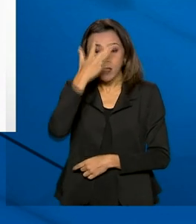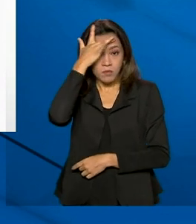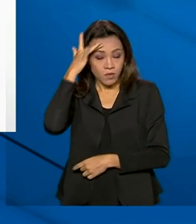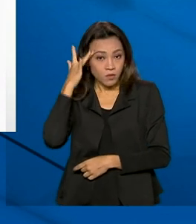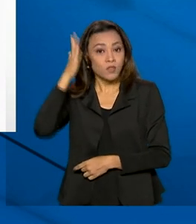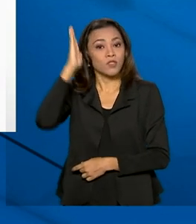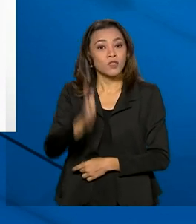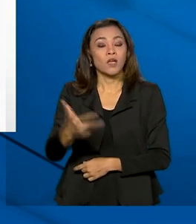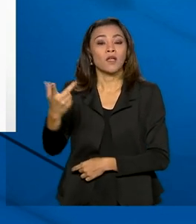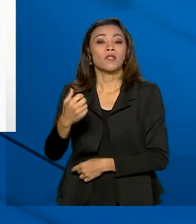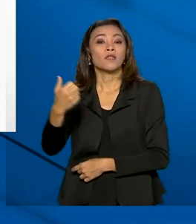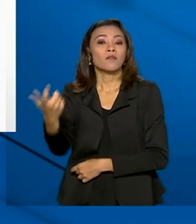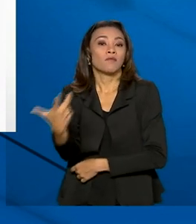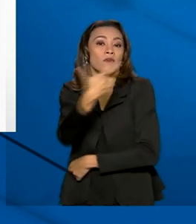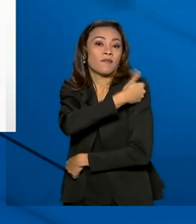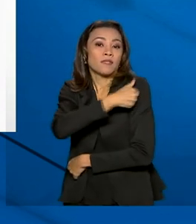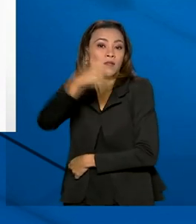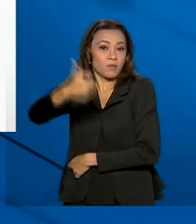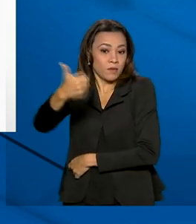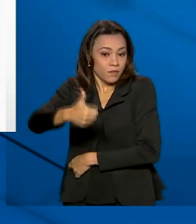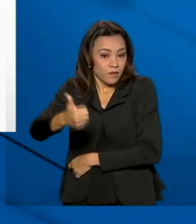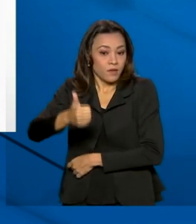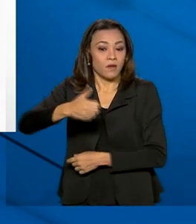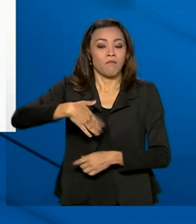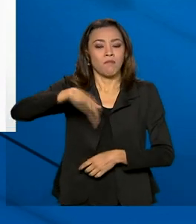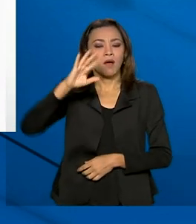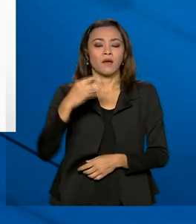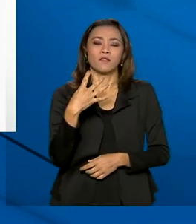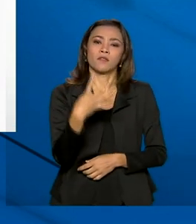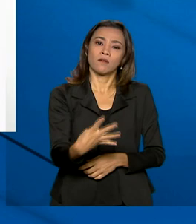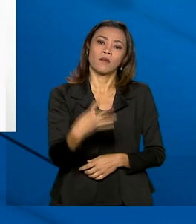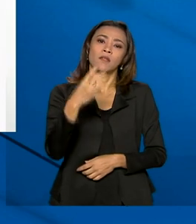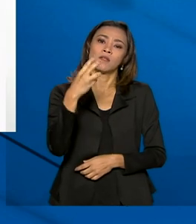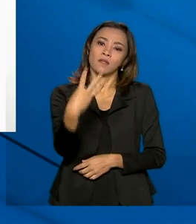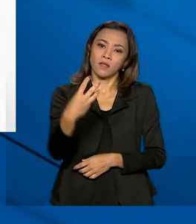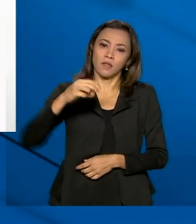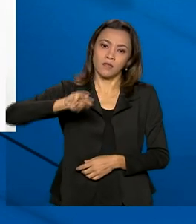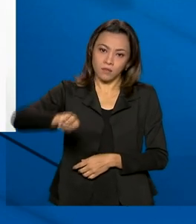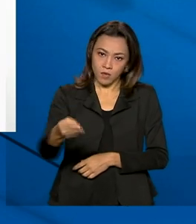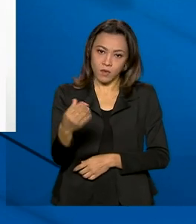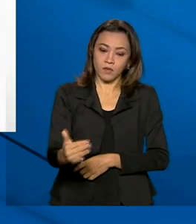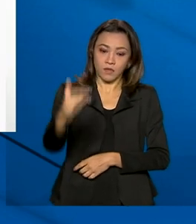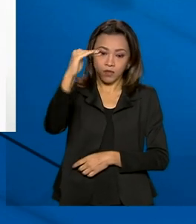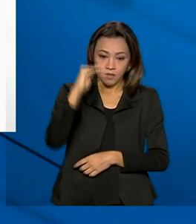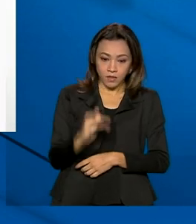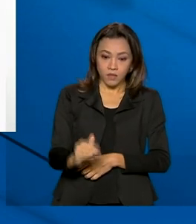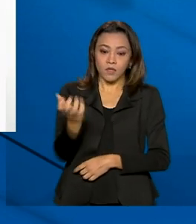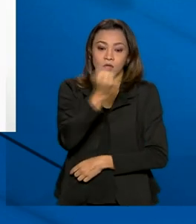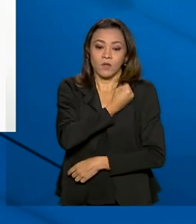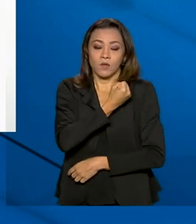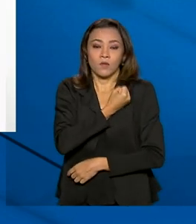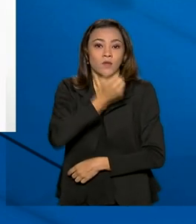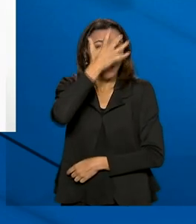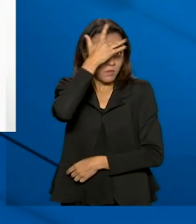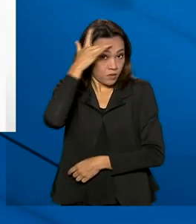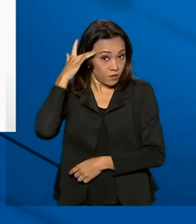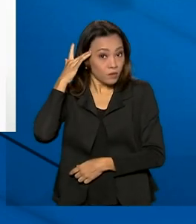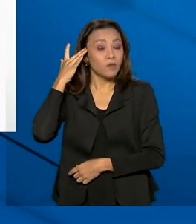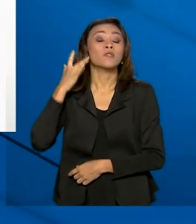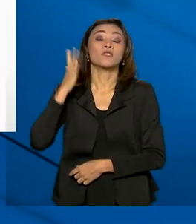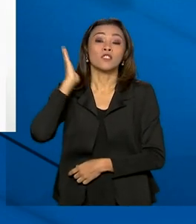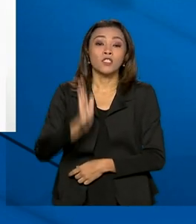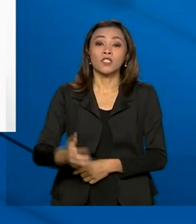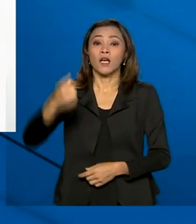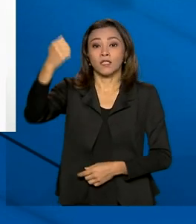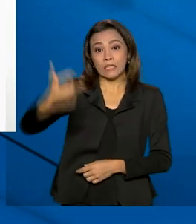a primeira dose são mais de 43 milhões. E o número de pessoas, de brasileiros, que tomaram